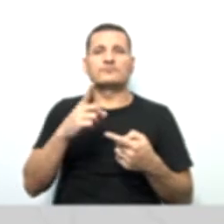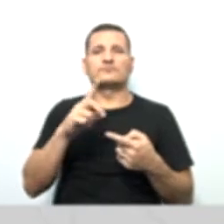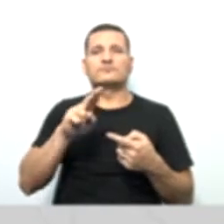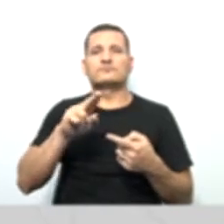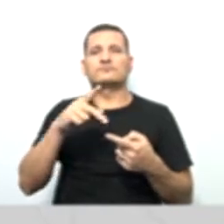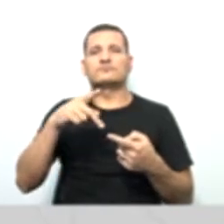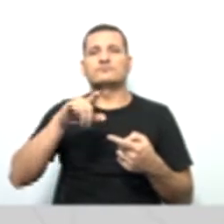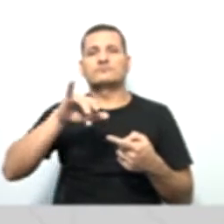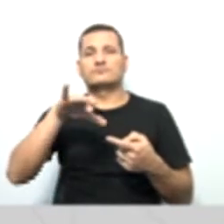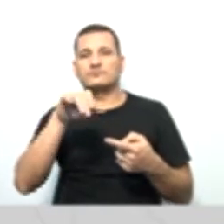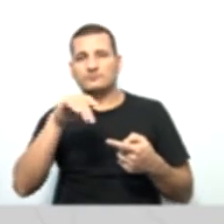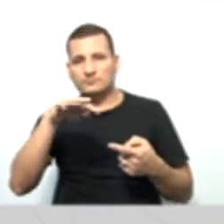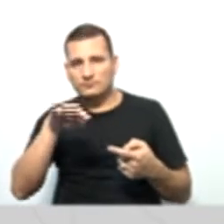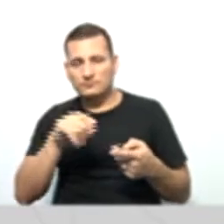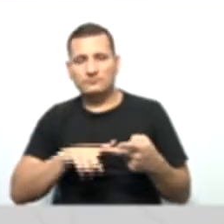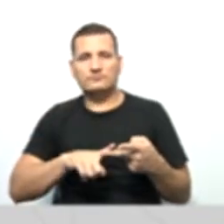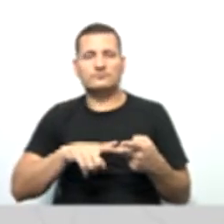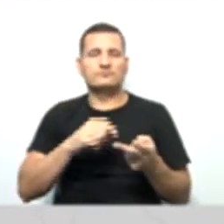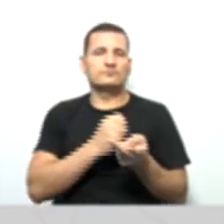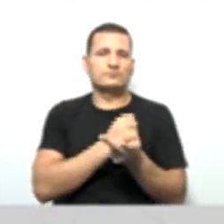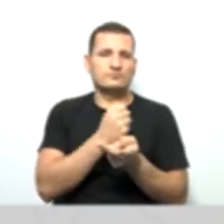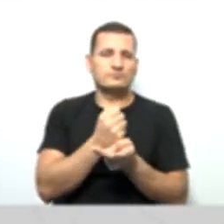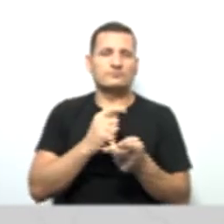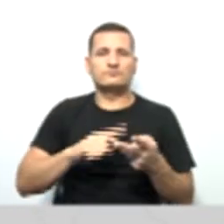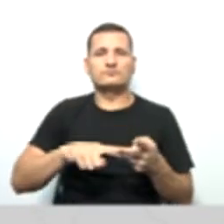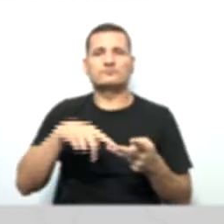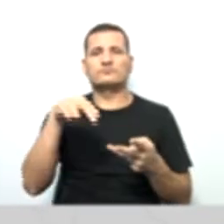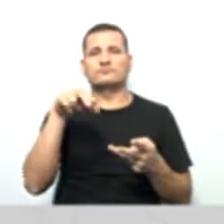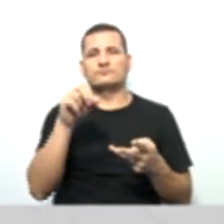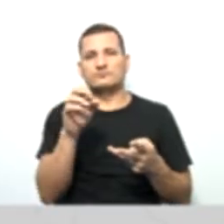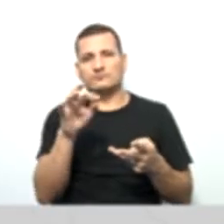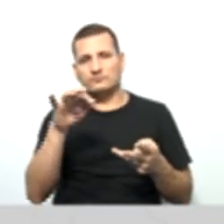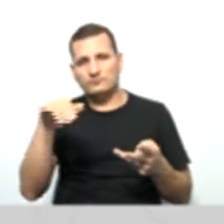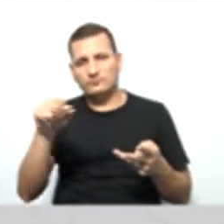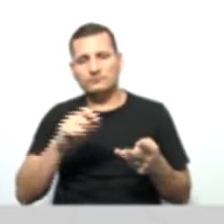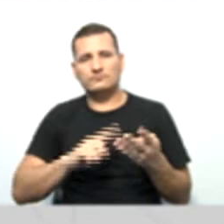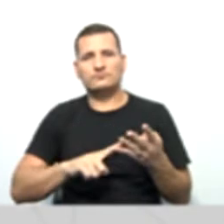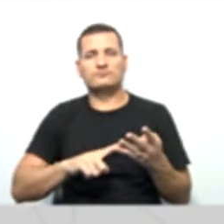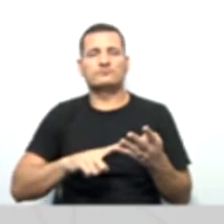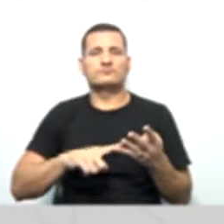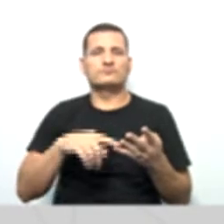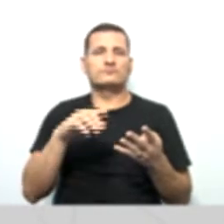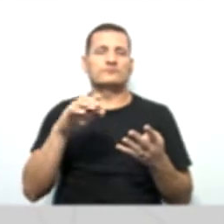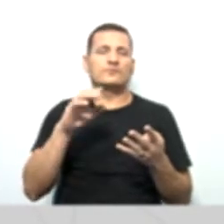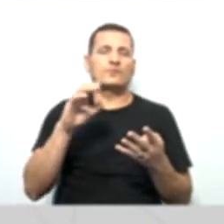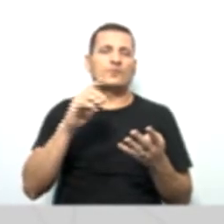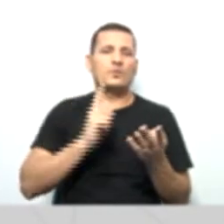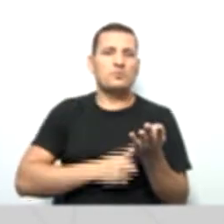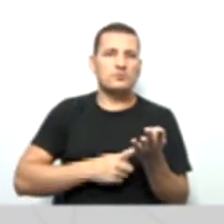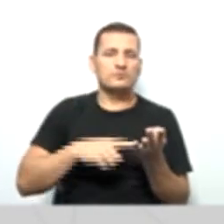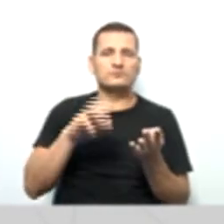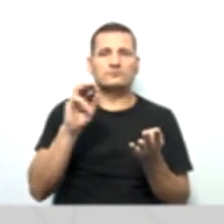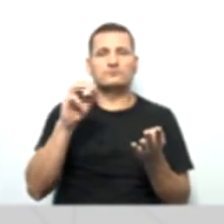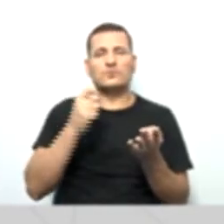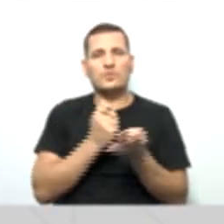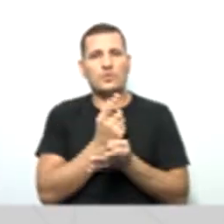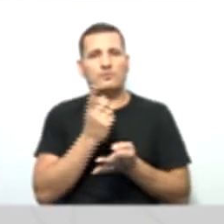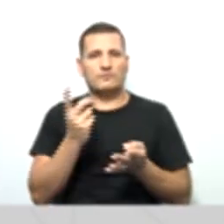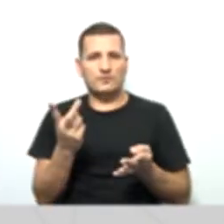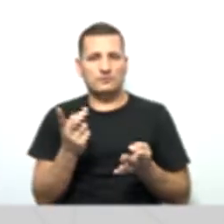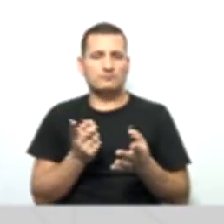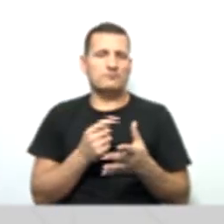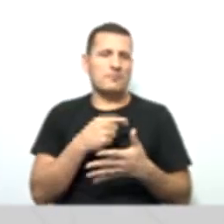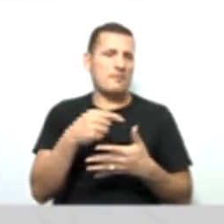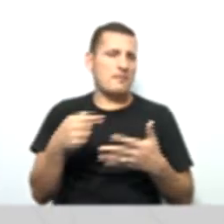notas, promissórias, contratos, compromisso de compra e venda, bem como qualquer outro instrumento legal,